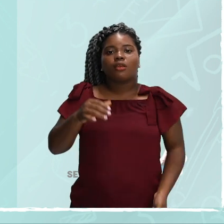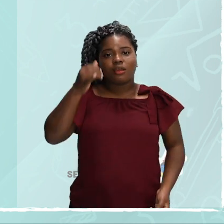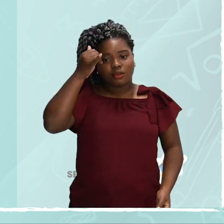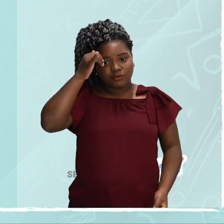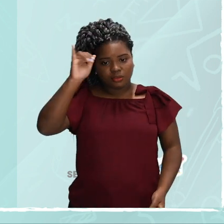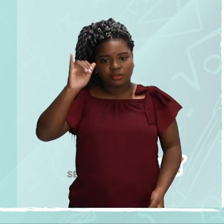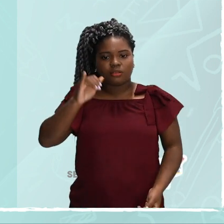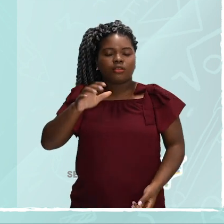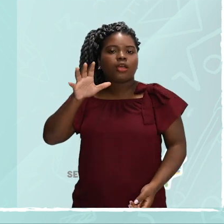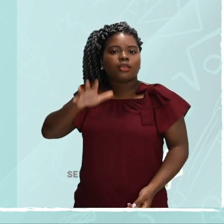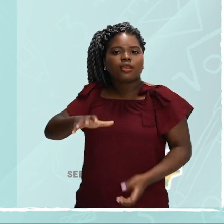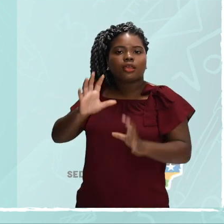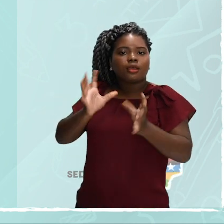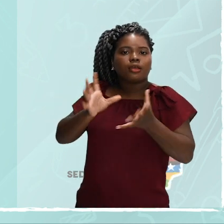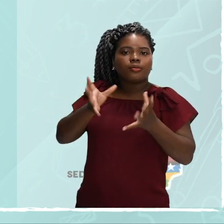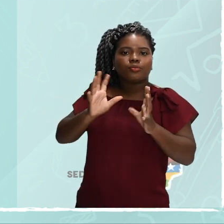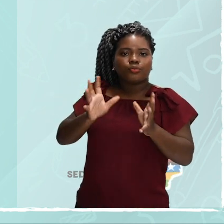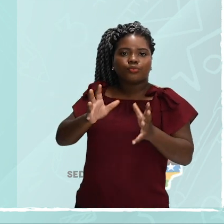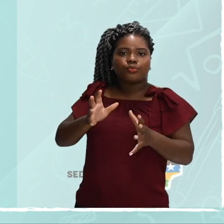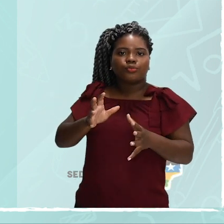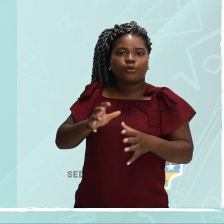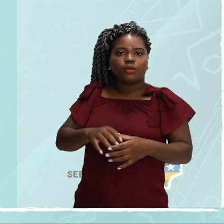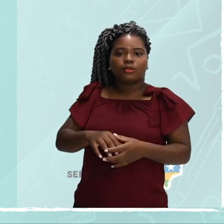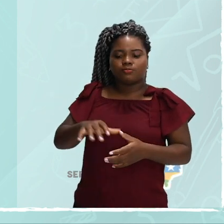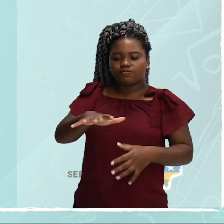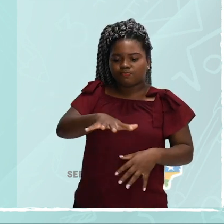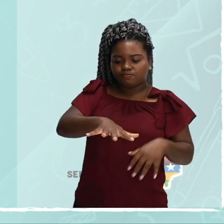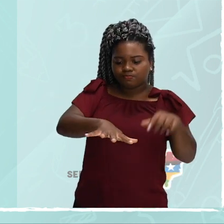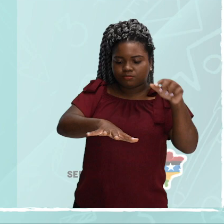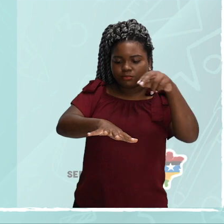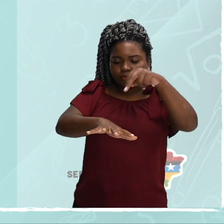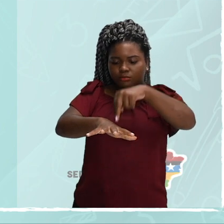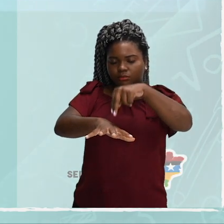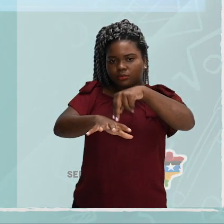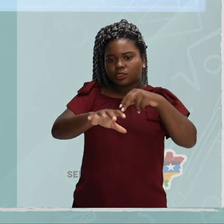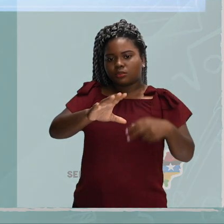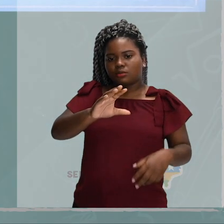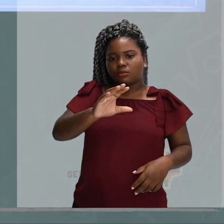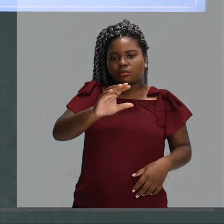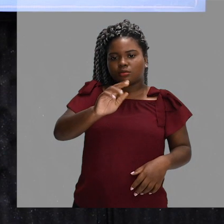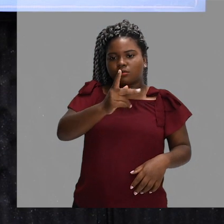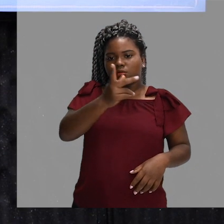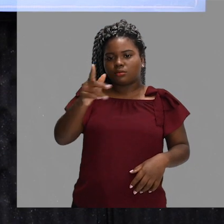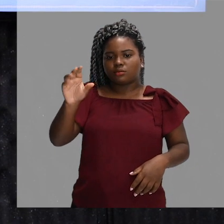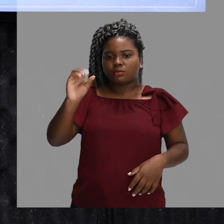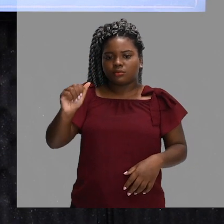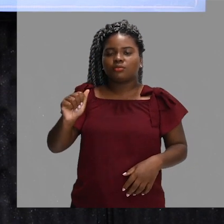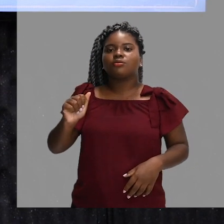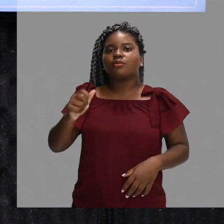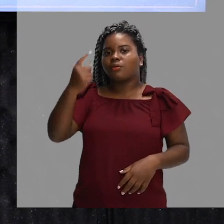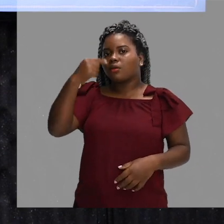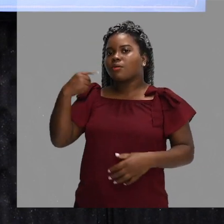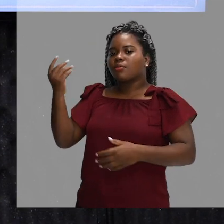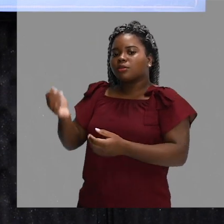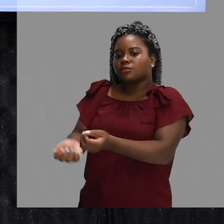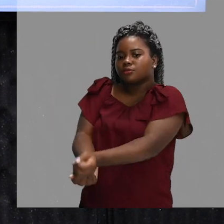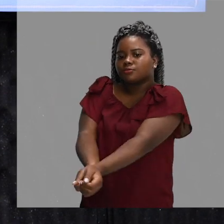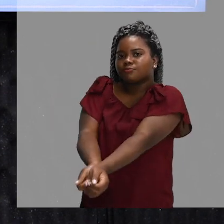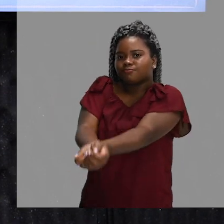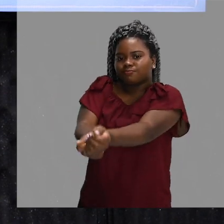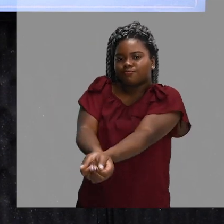bola toque no chão. A posição mais comum para isso é a manchete. Percebam aí, a imagem está, uma atleta realizando a